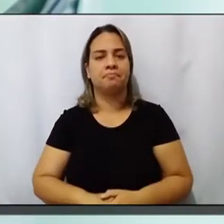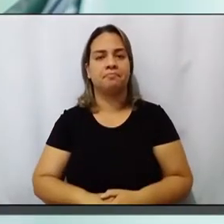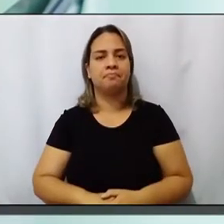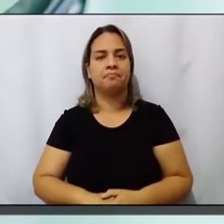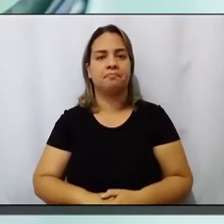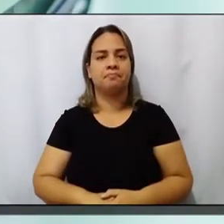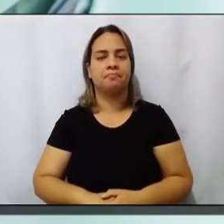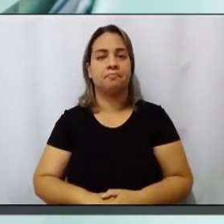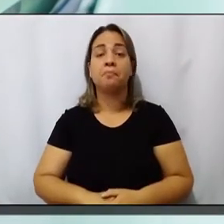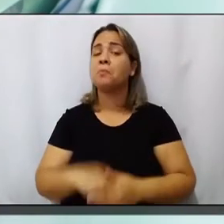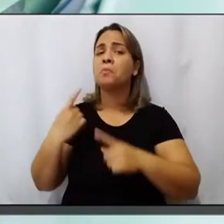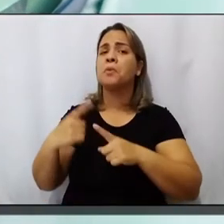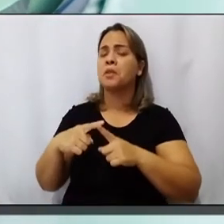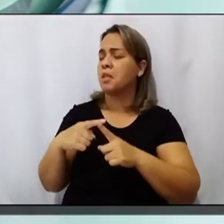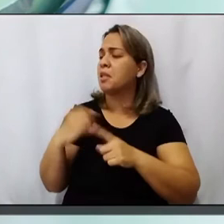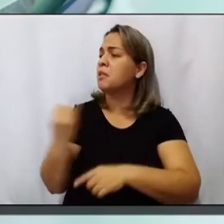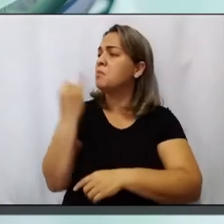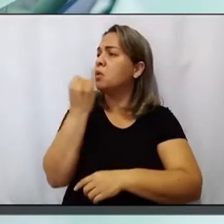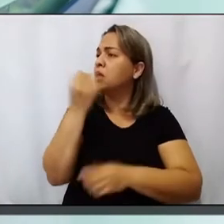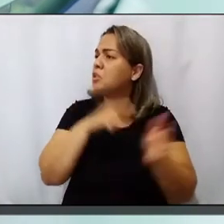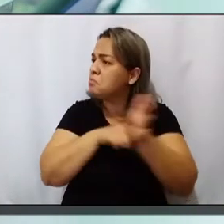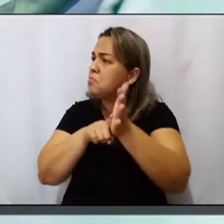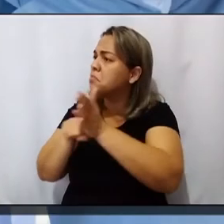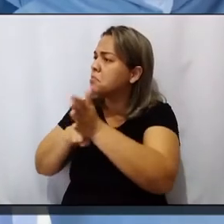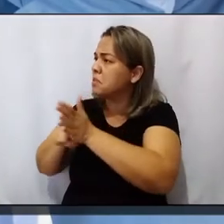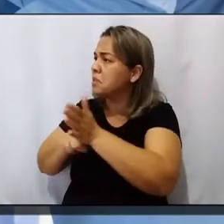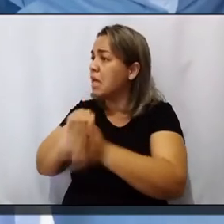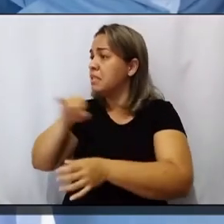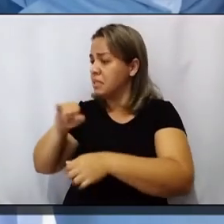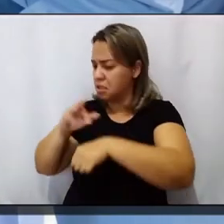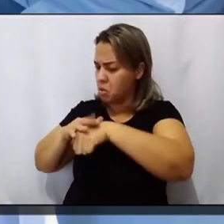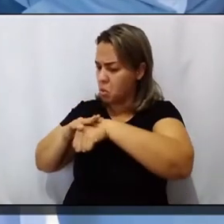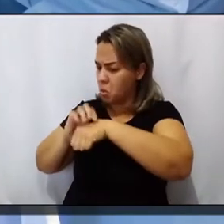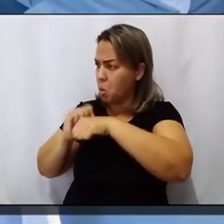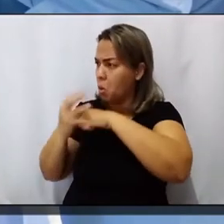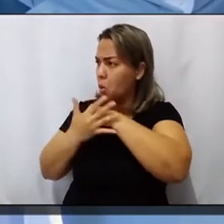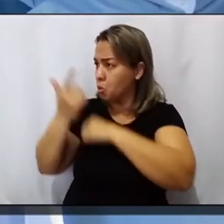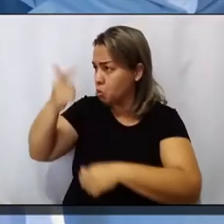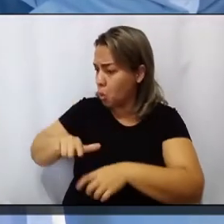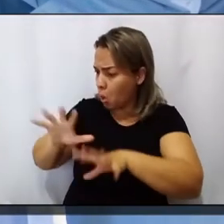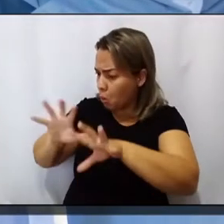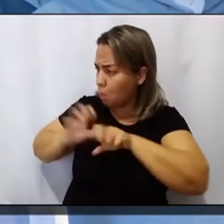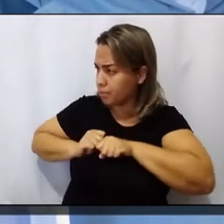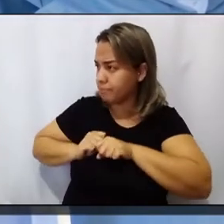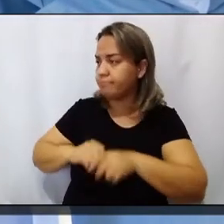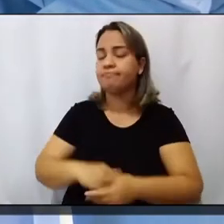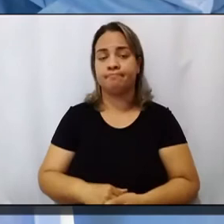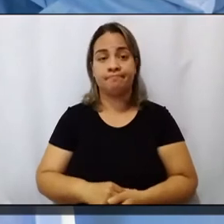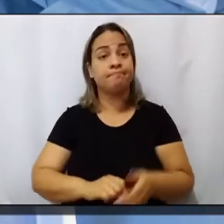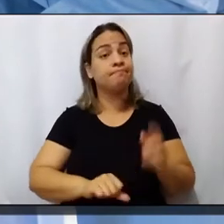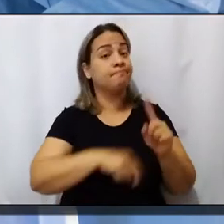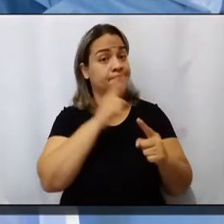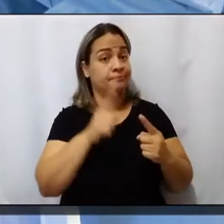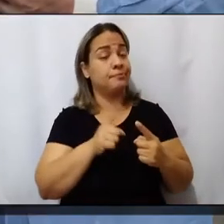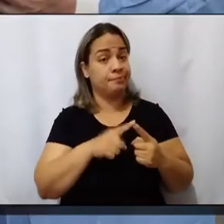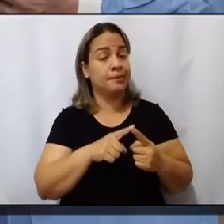Qual a importância dos estudos sobre a reinfecção por Covid-19? Em primeiro lugar, na descrição da história natural de